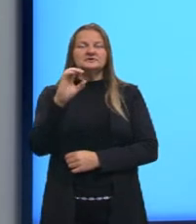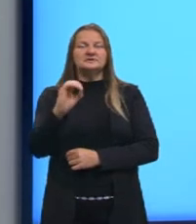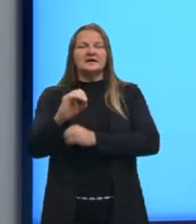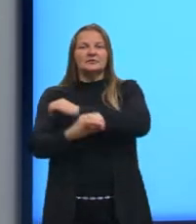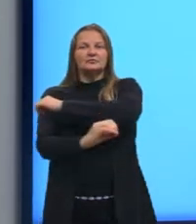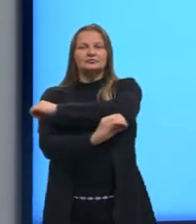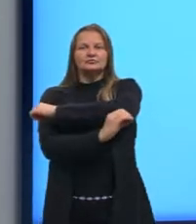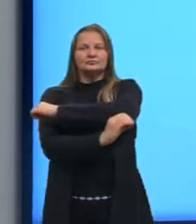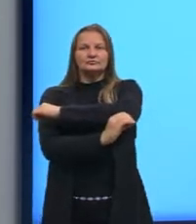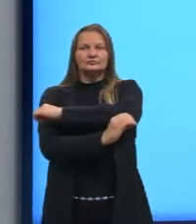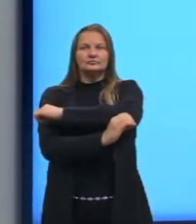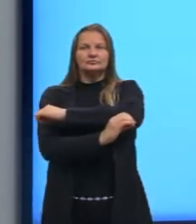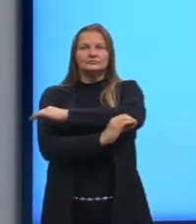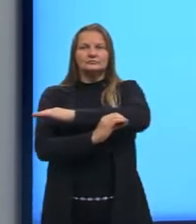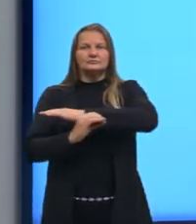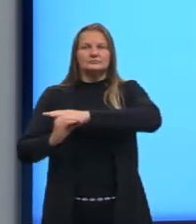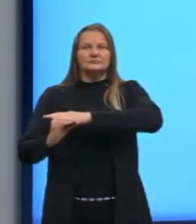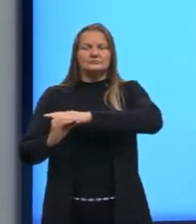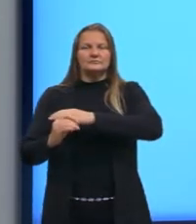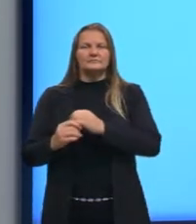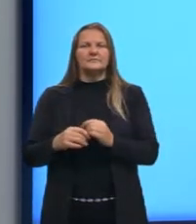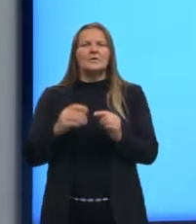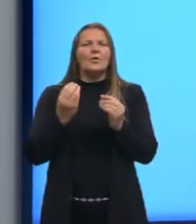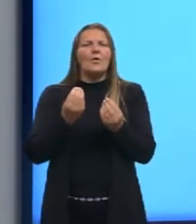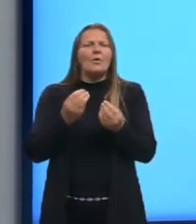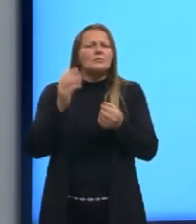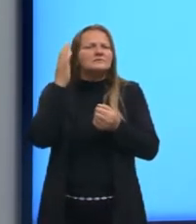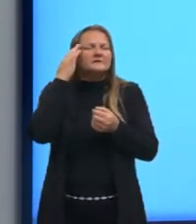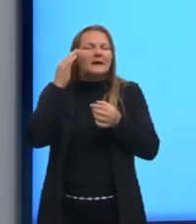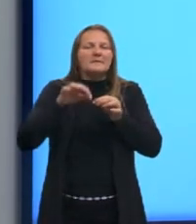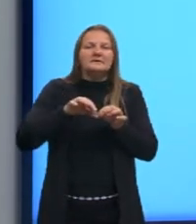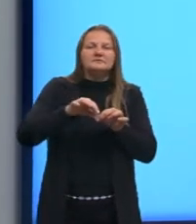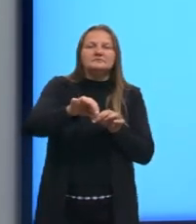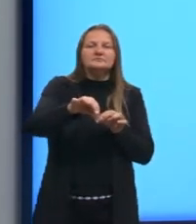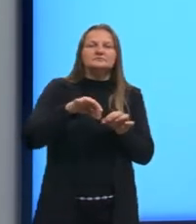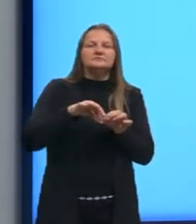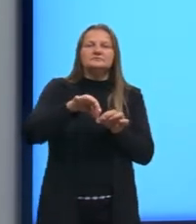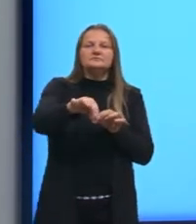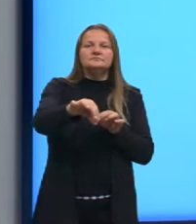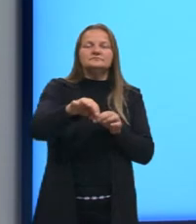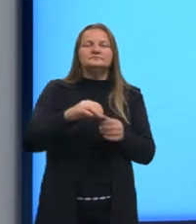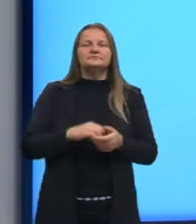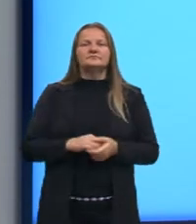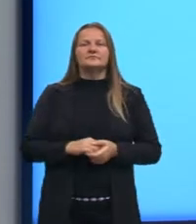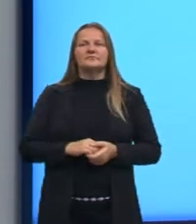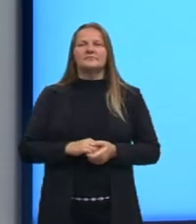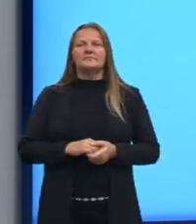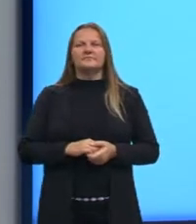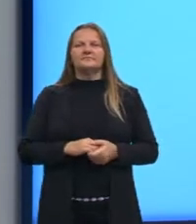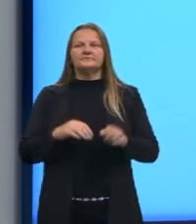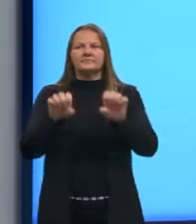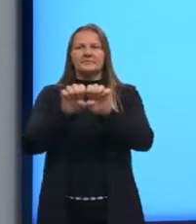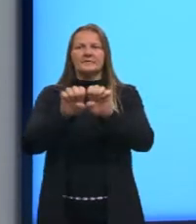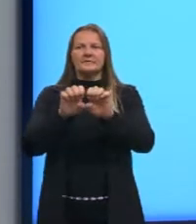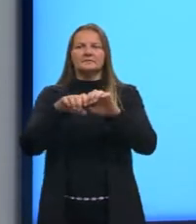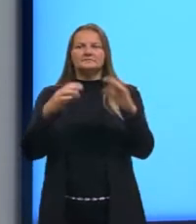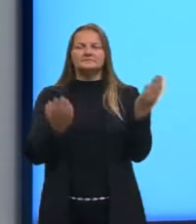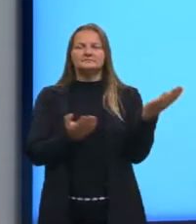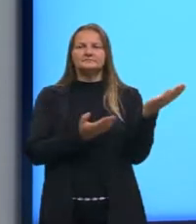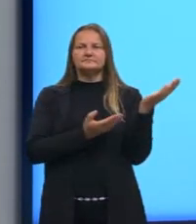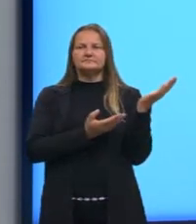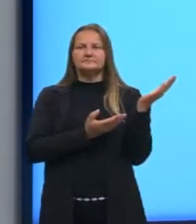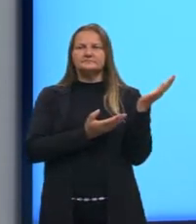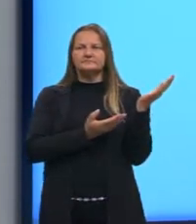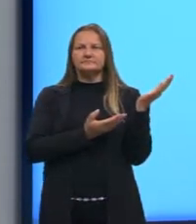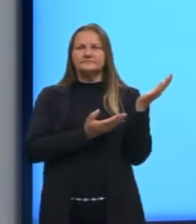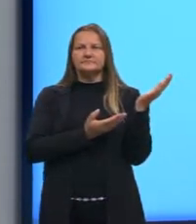distância entre dois pontos? Então, aqui abaixo nós temos essa equaçãozinha, né, essa expressão matemática que